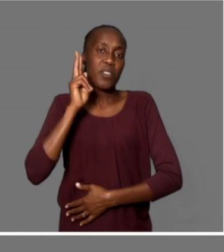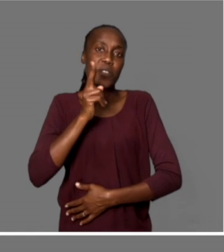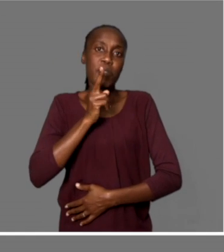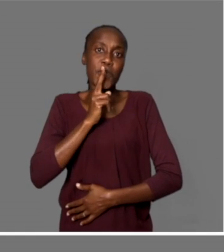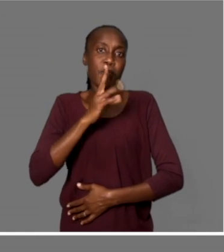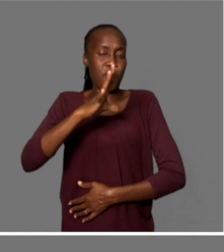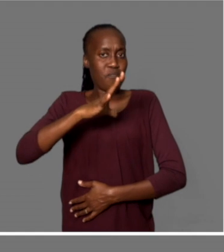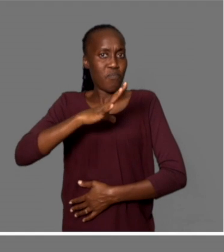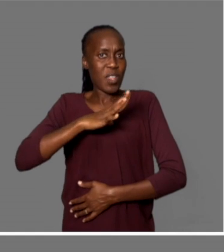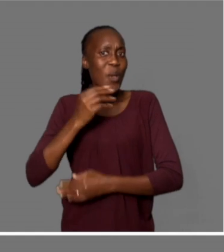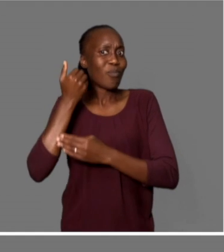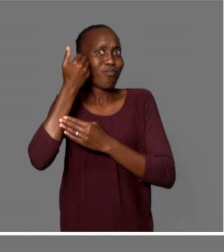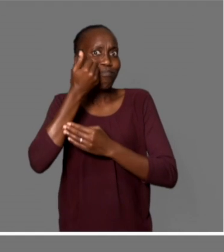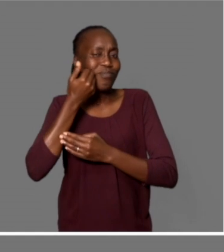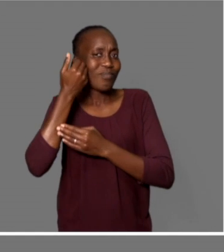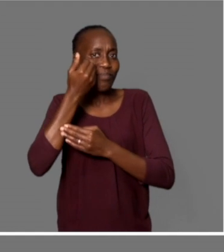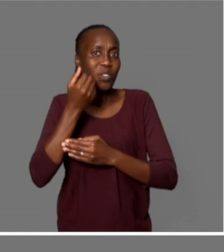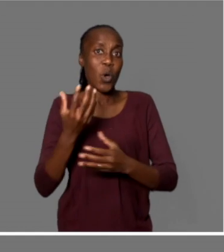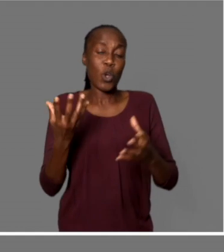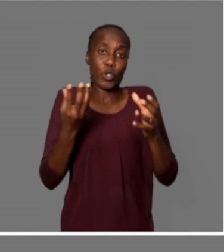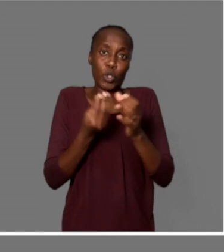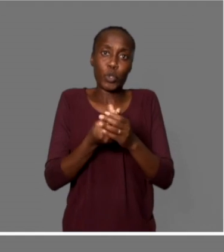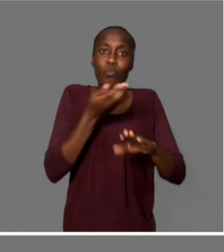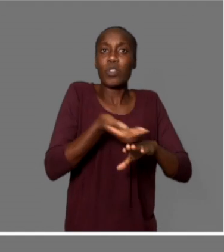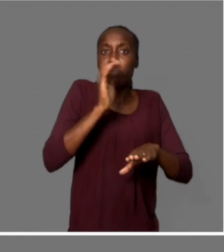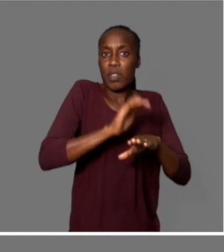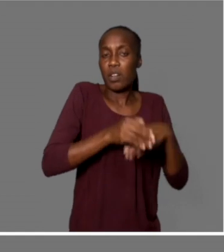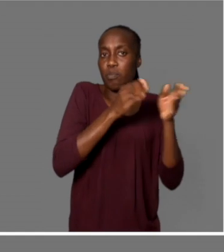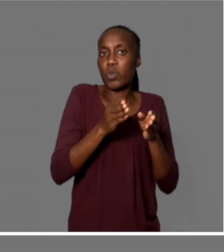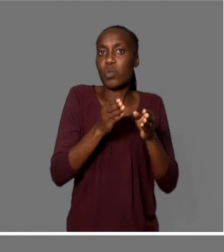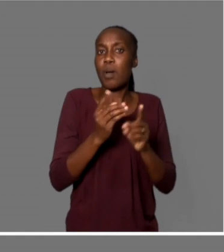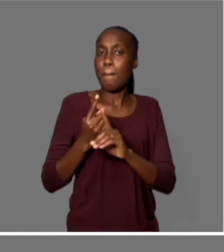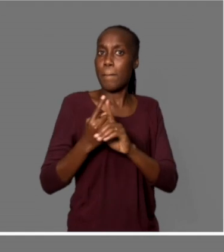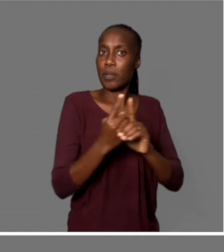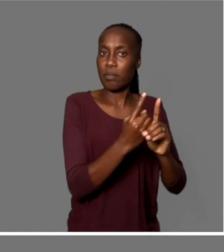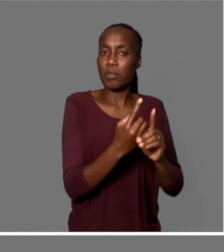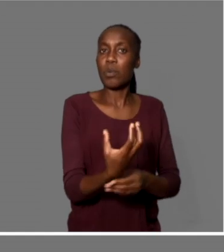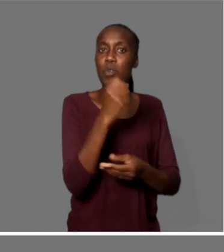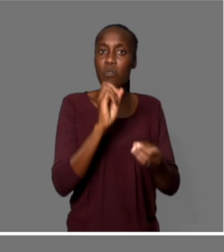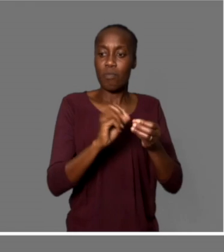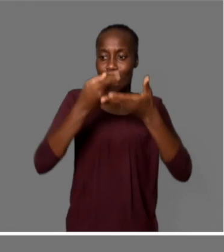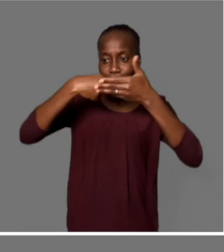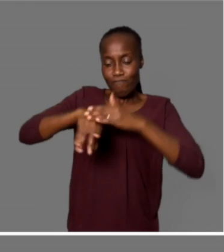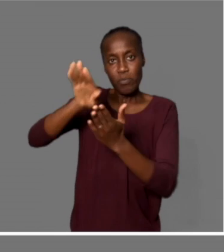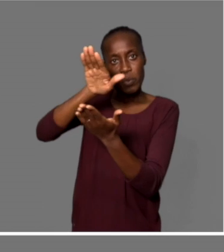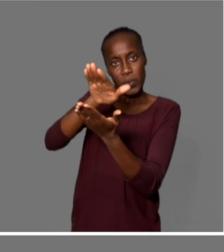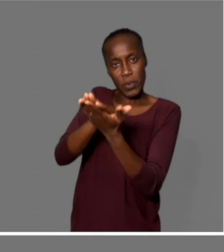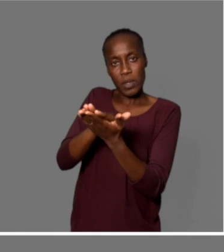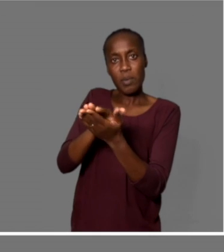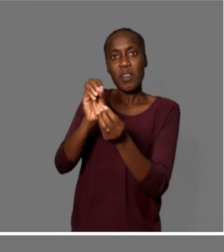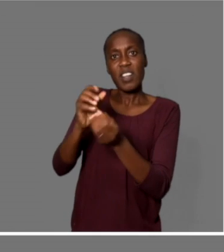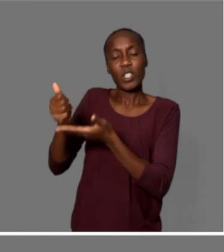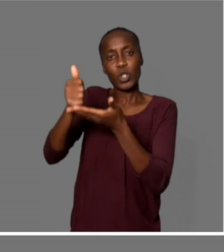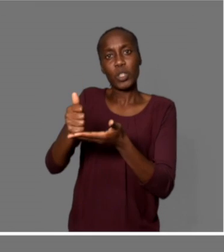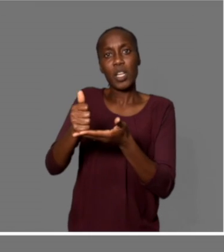Surdo, surtiu esta onda de solidariedade e estamos aqui hoje com alguns técnicos que vão prover de algum encaminhamento ao